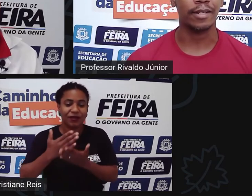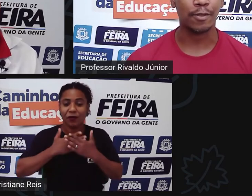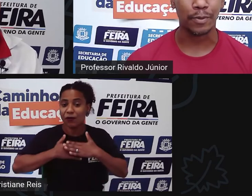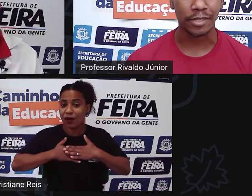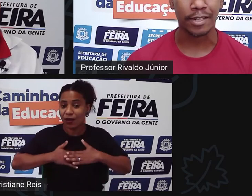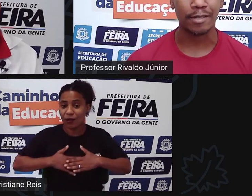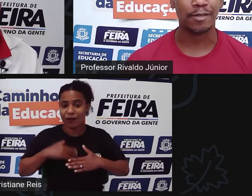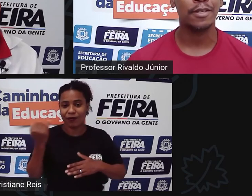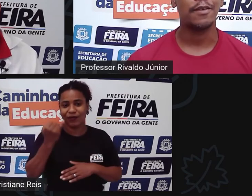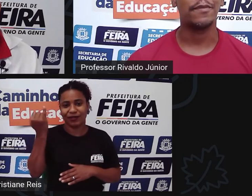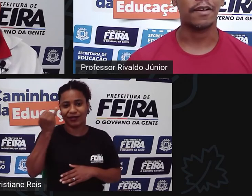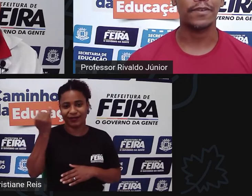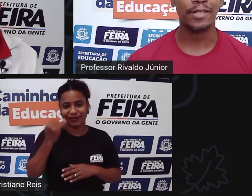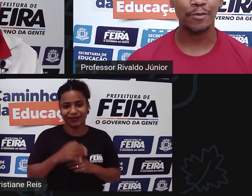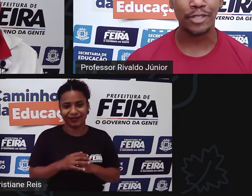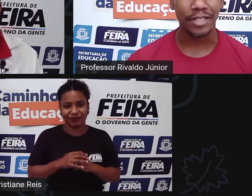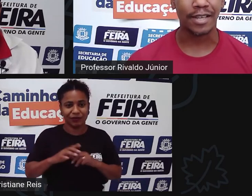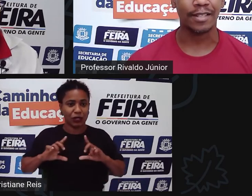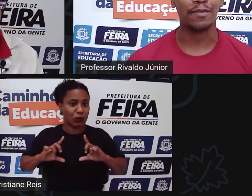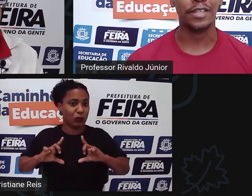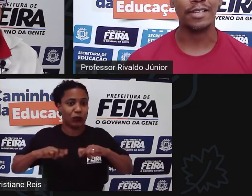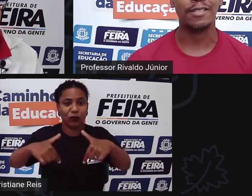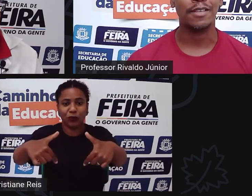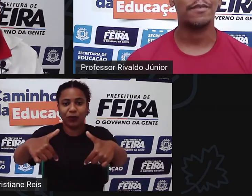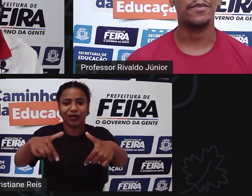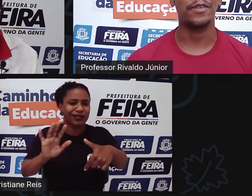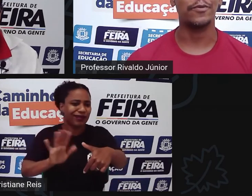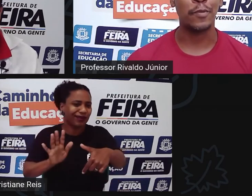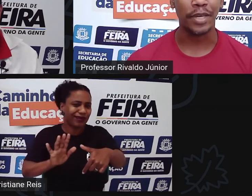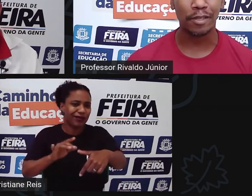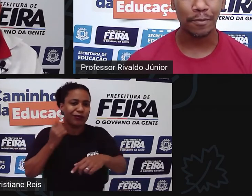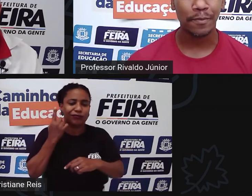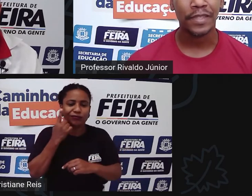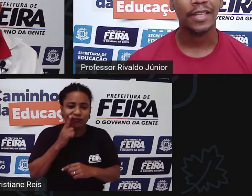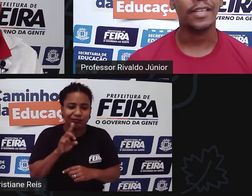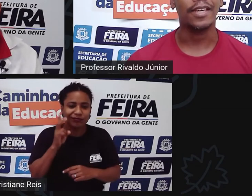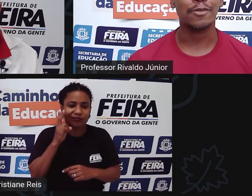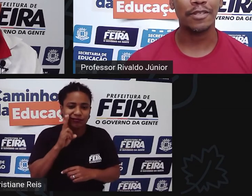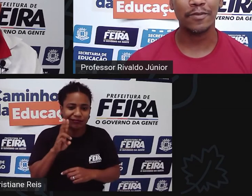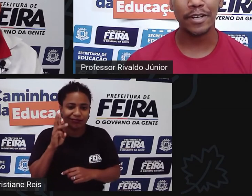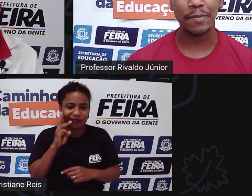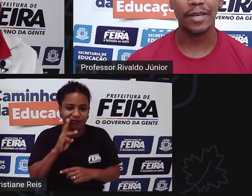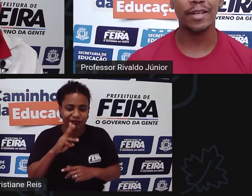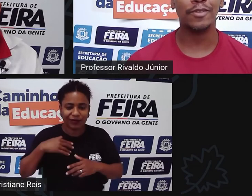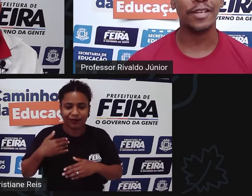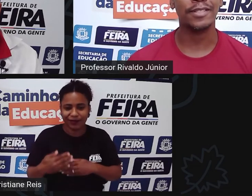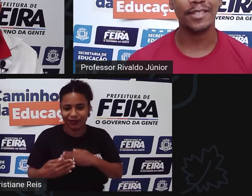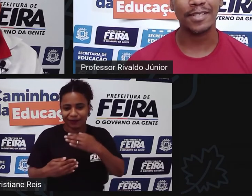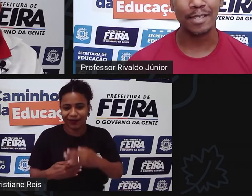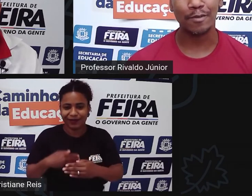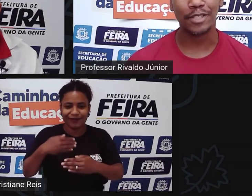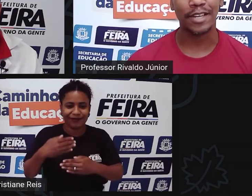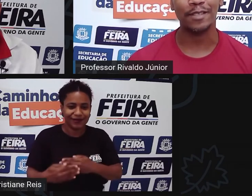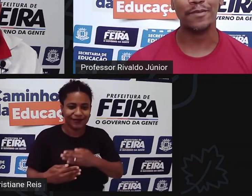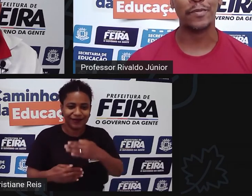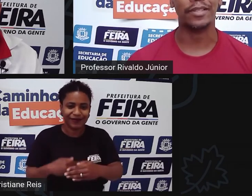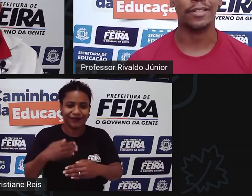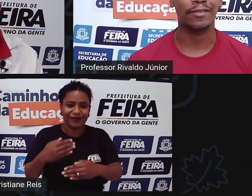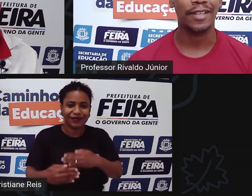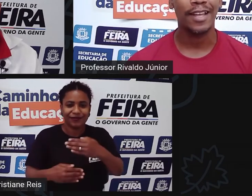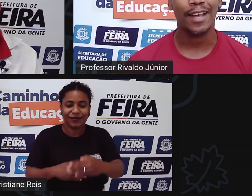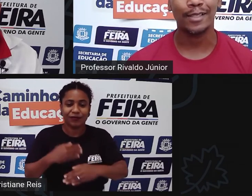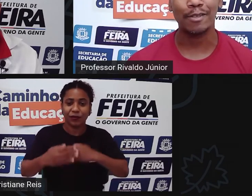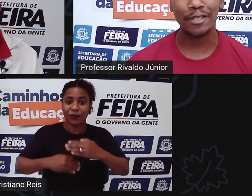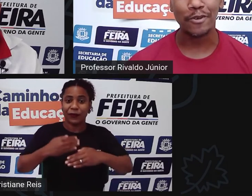sem acelerar os processos fazendo um dia de cada vez vivendo um momento que as coisas vão caminhando e as intensidades vão chegando vão